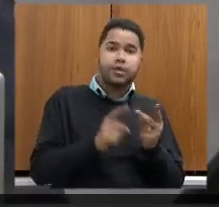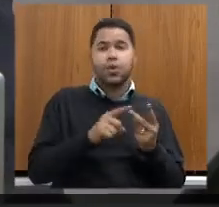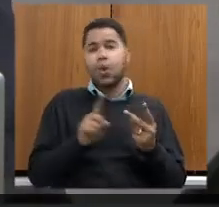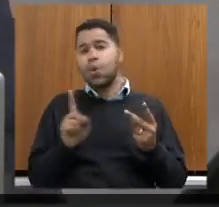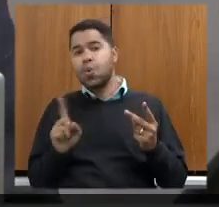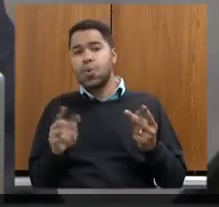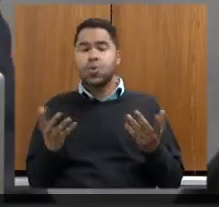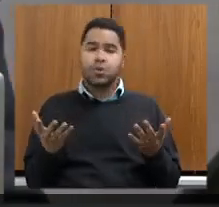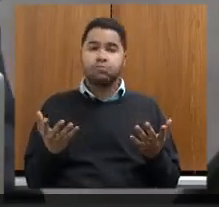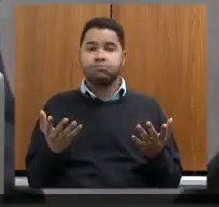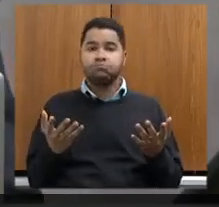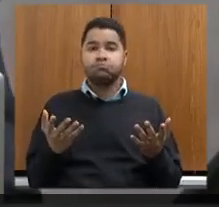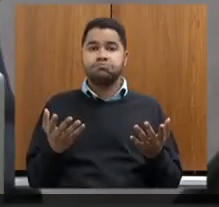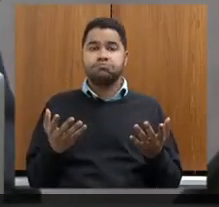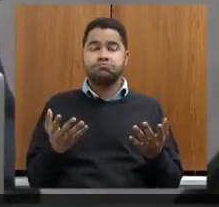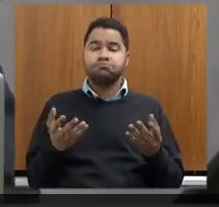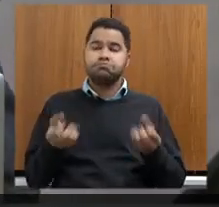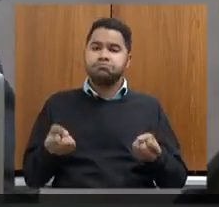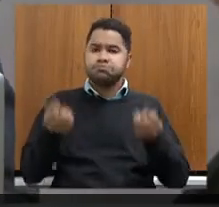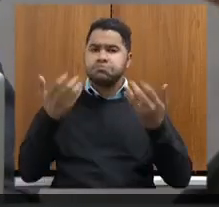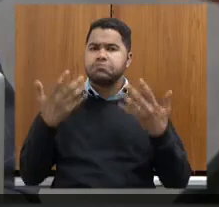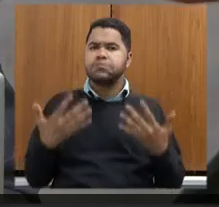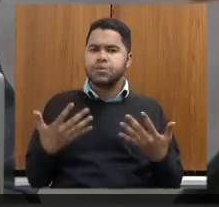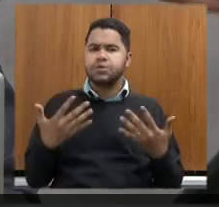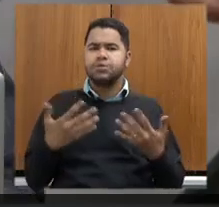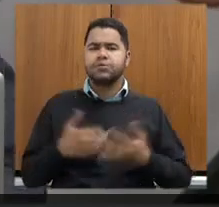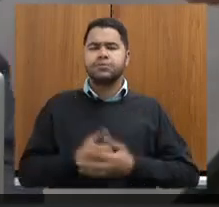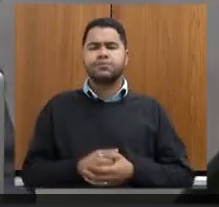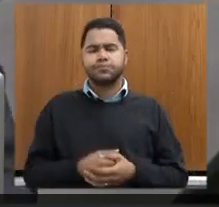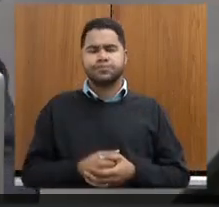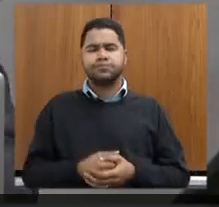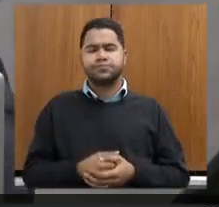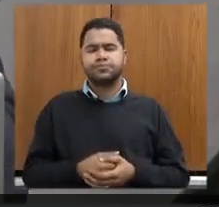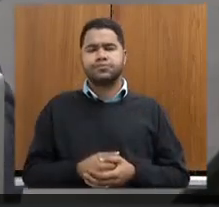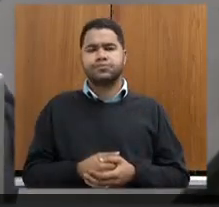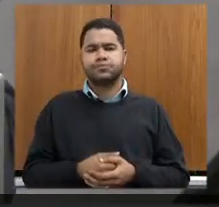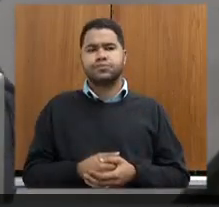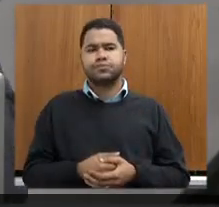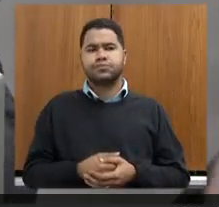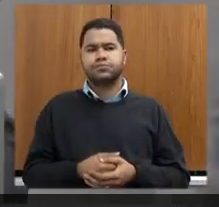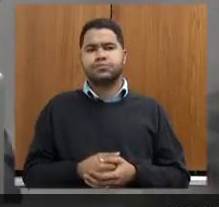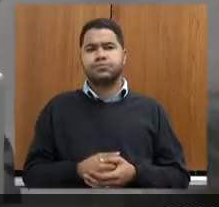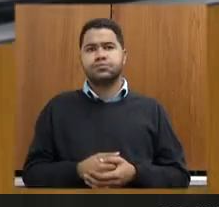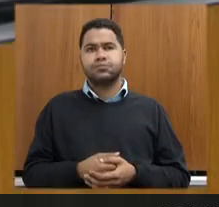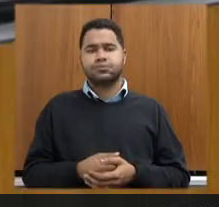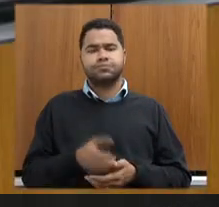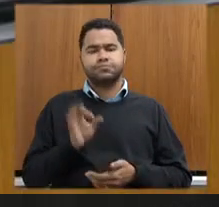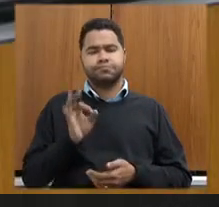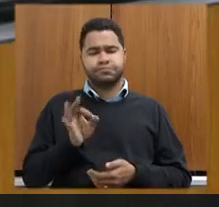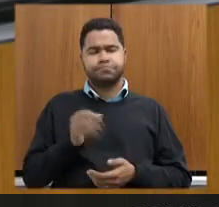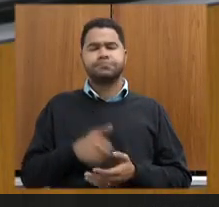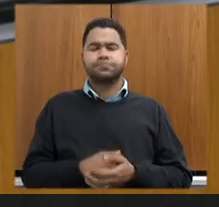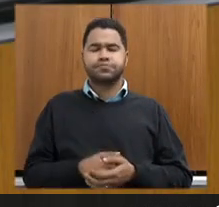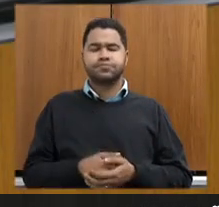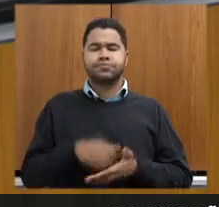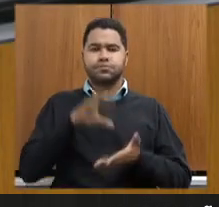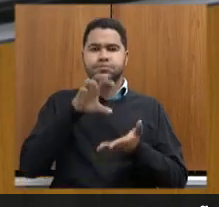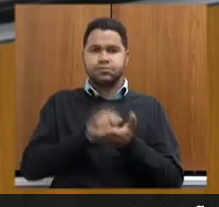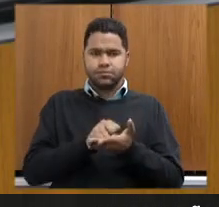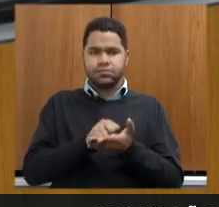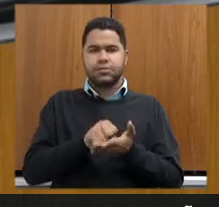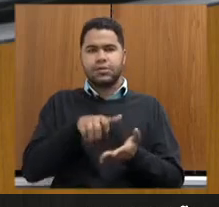Então, eu queria que a secretária fizesse um posicionamento em relação a esses temas. Perfeitamente. O cadastro ambiental rural,